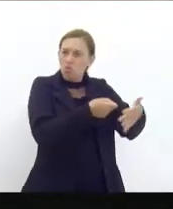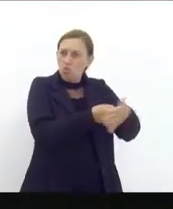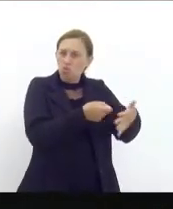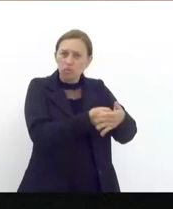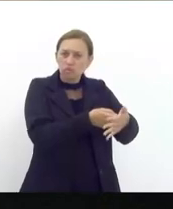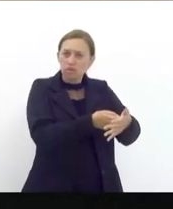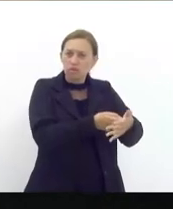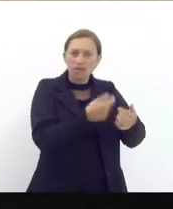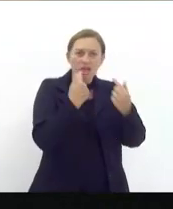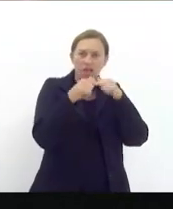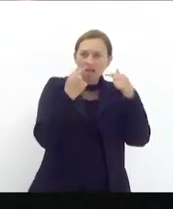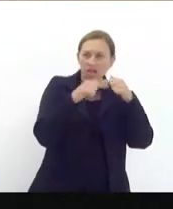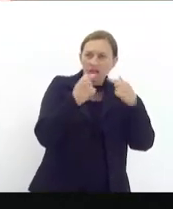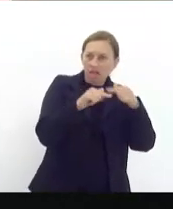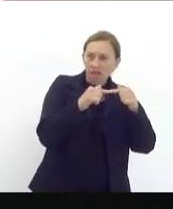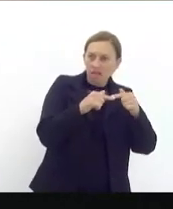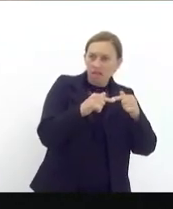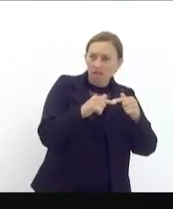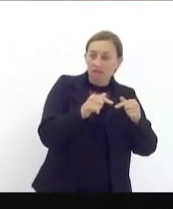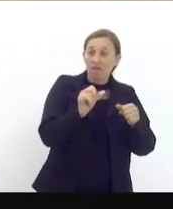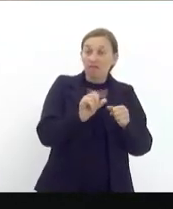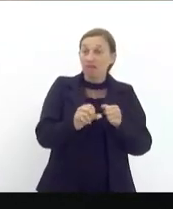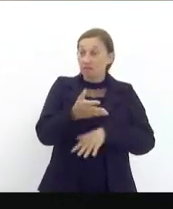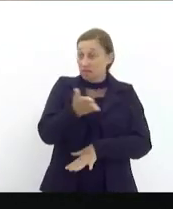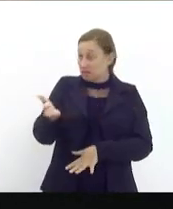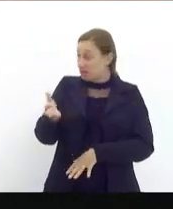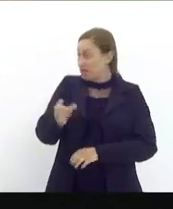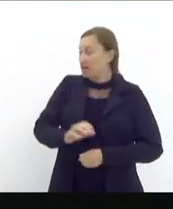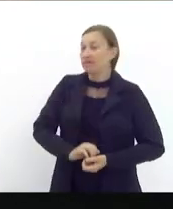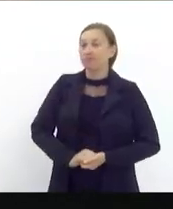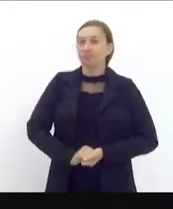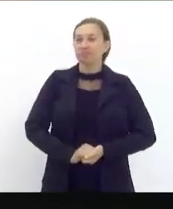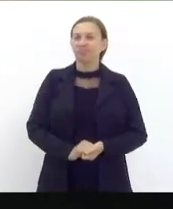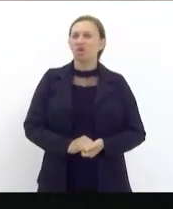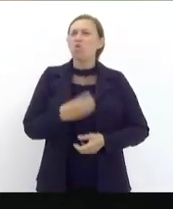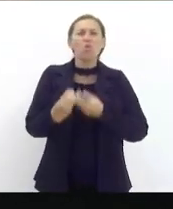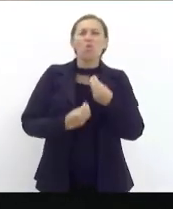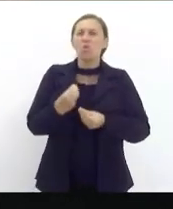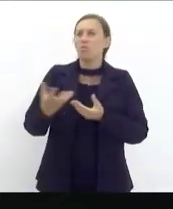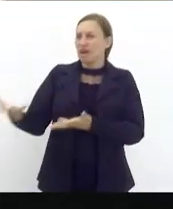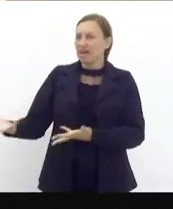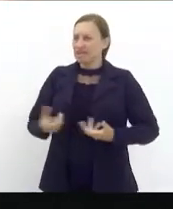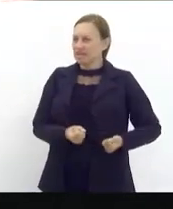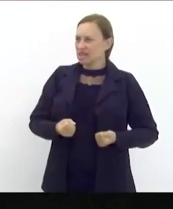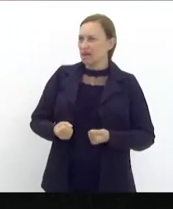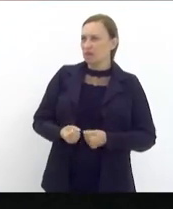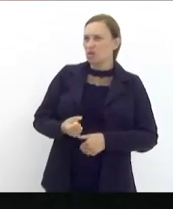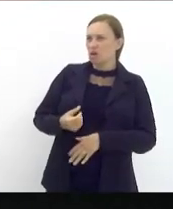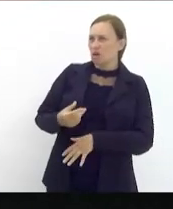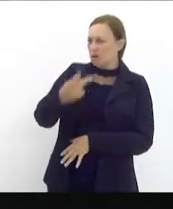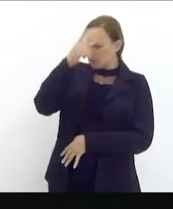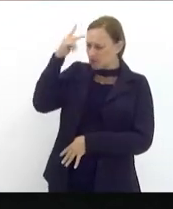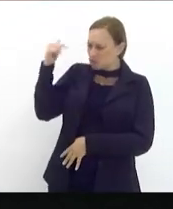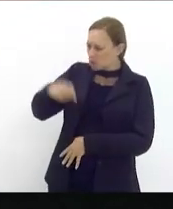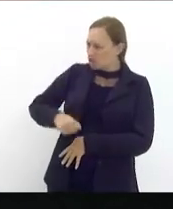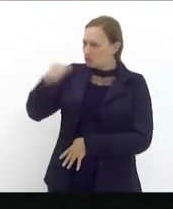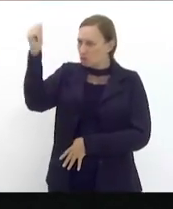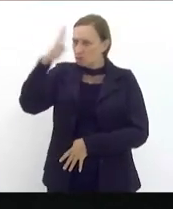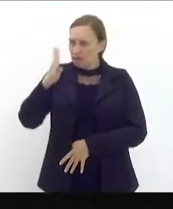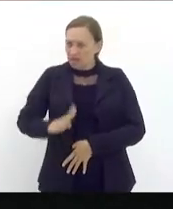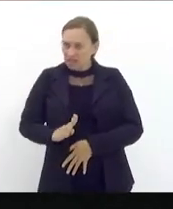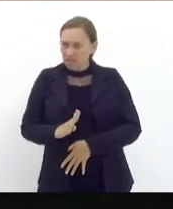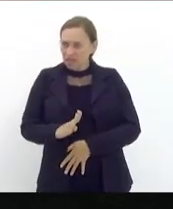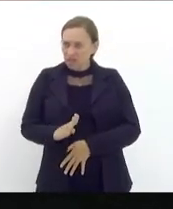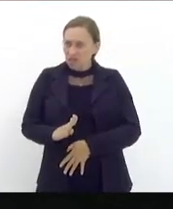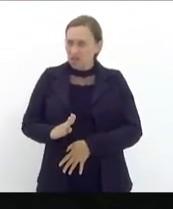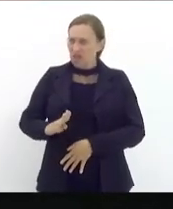e acusem-os do que vocês fazem o é isso? como é que a gente recebe o cara aqui no Brasil como se ele fosse o que? herói?